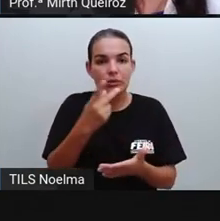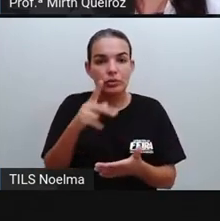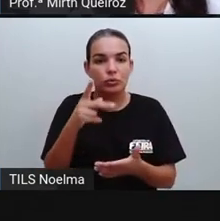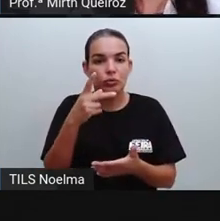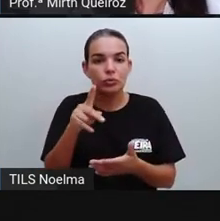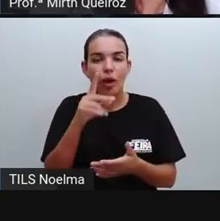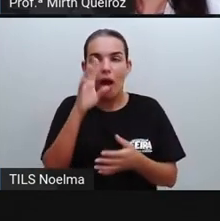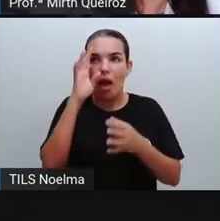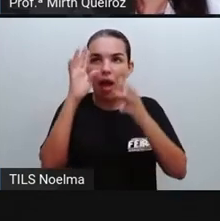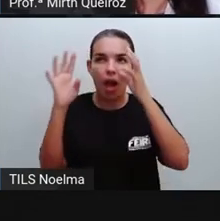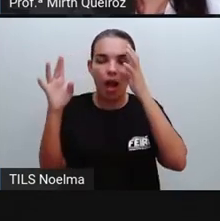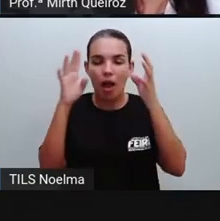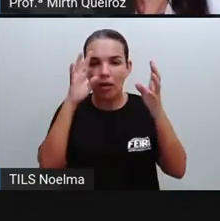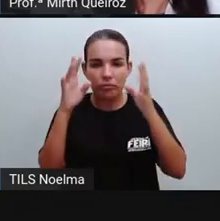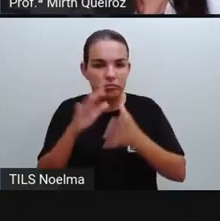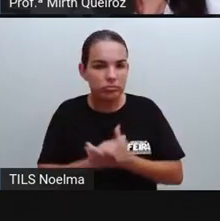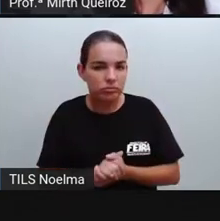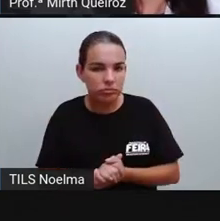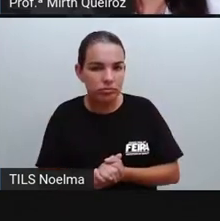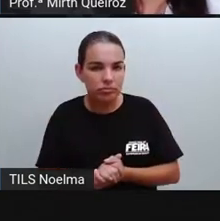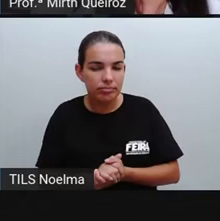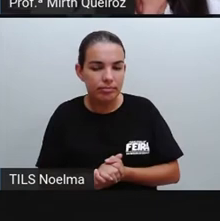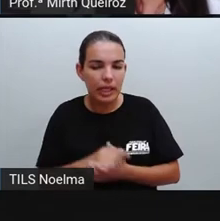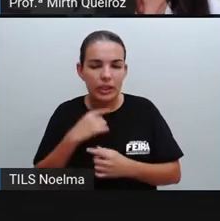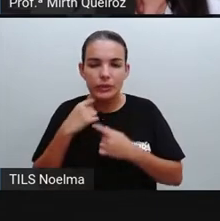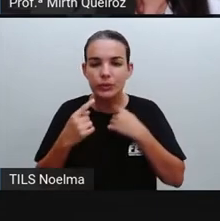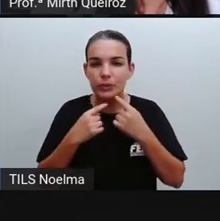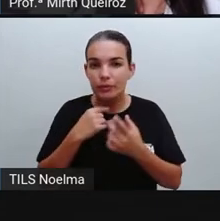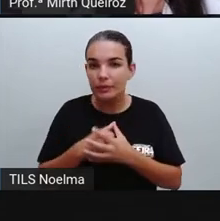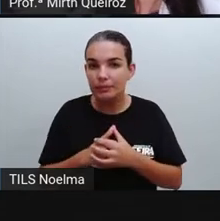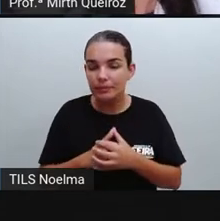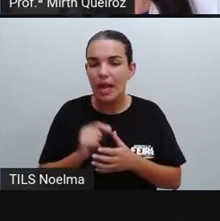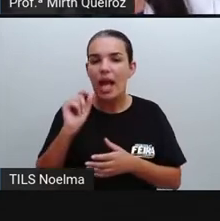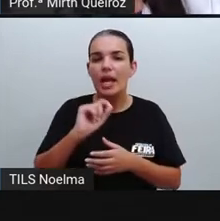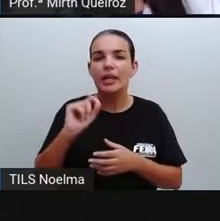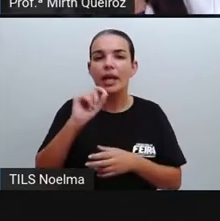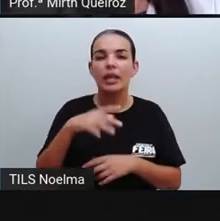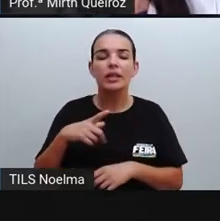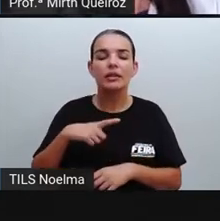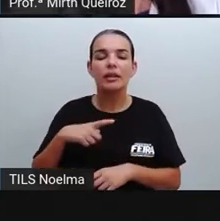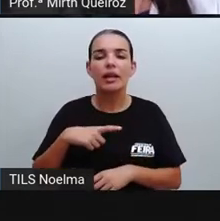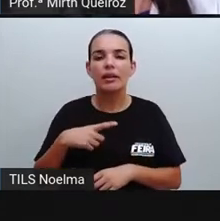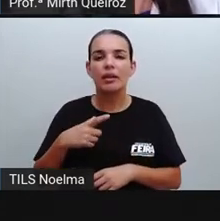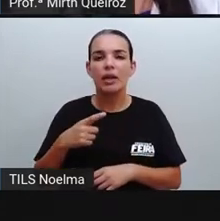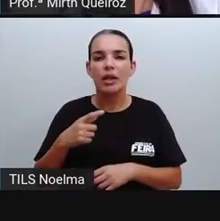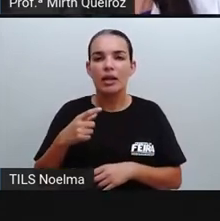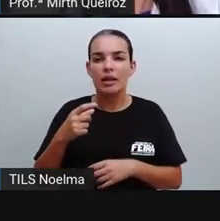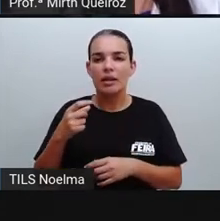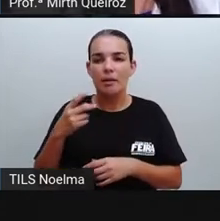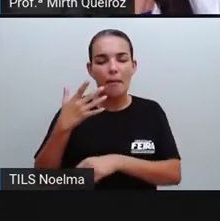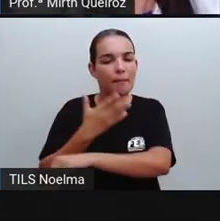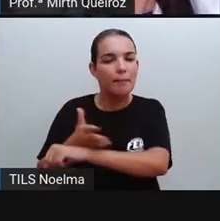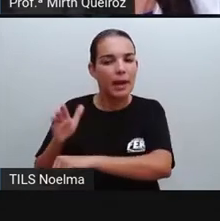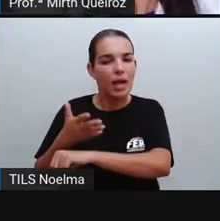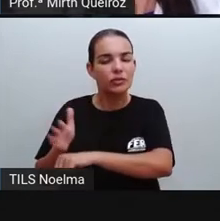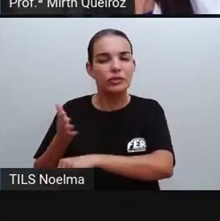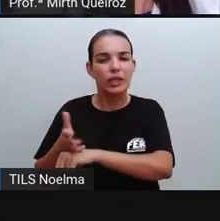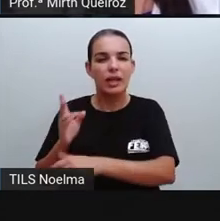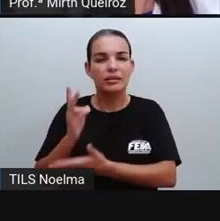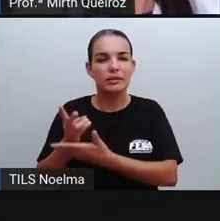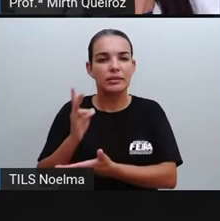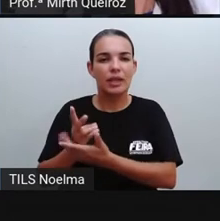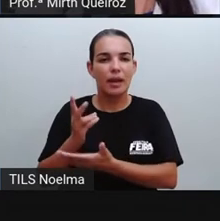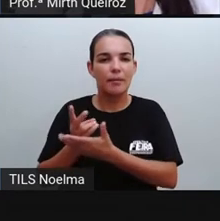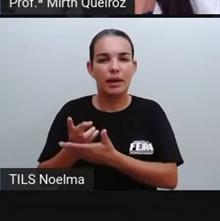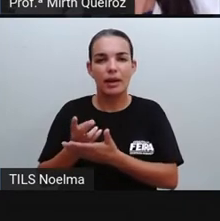quem é que conta lenda pra gente? Quem é que costuma contar lendas aí pra vocês? Nós vimos aí que essa lenda, que é a lenda do Boto